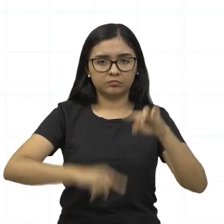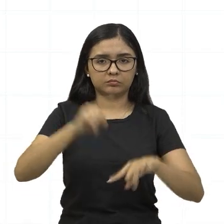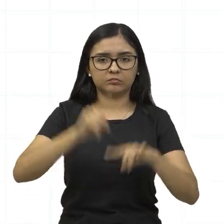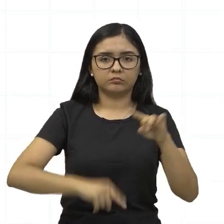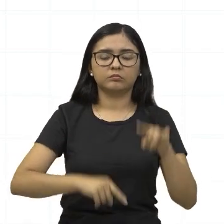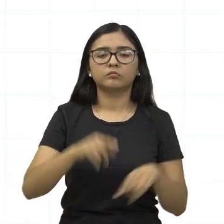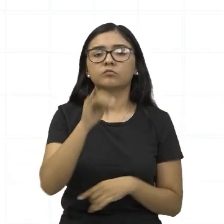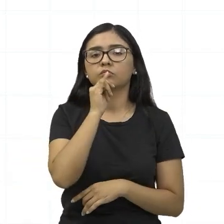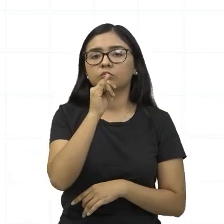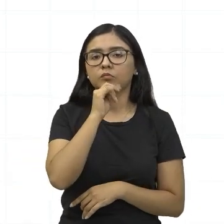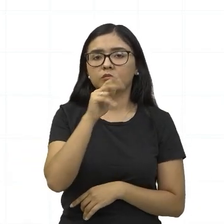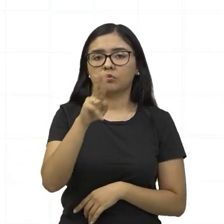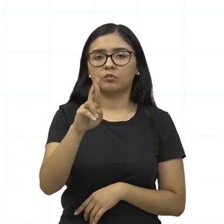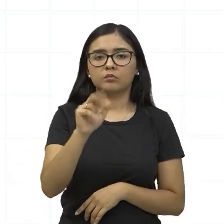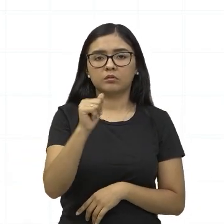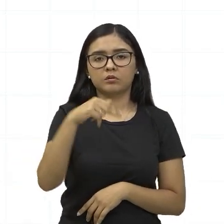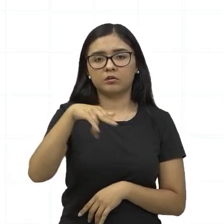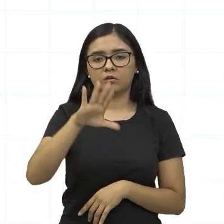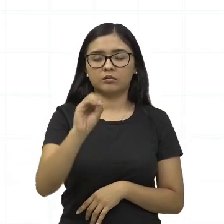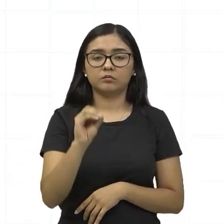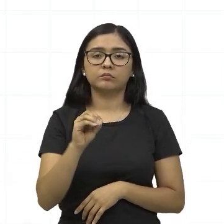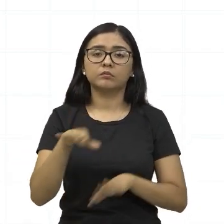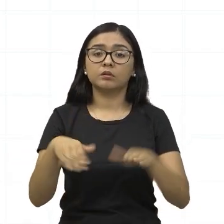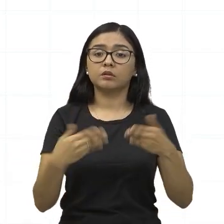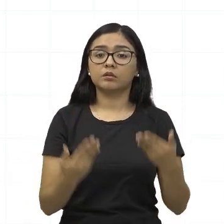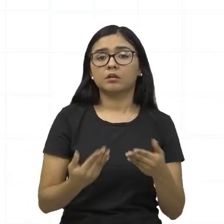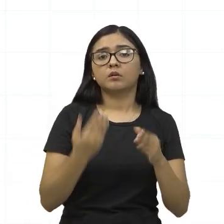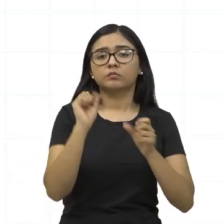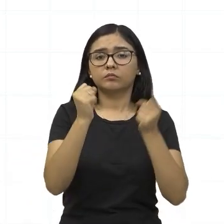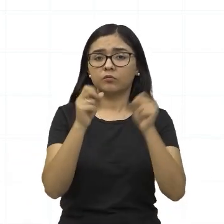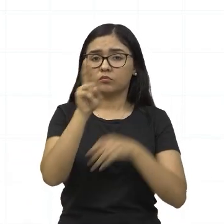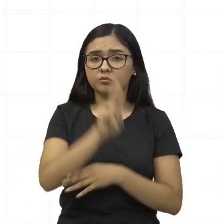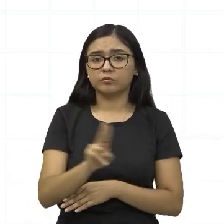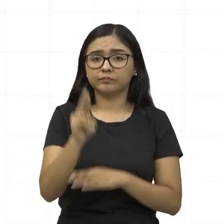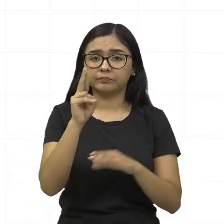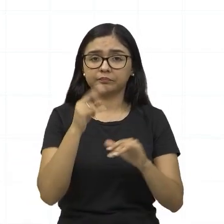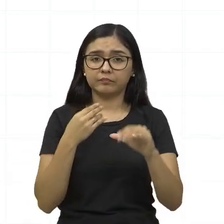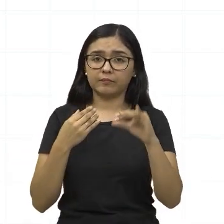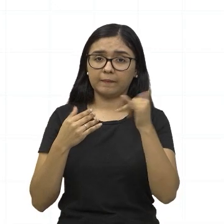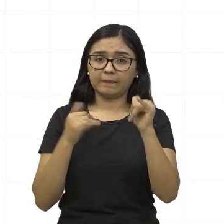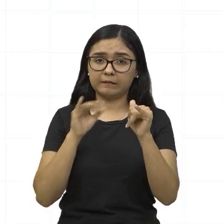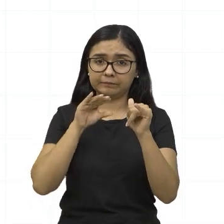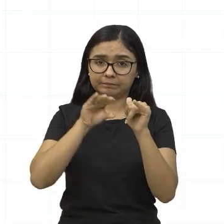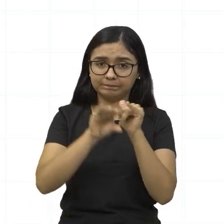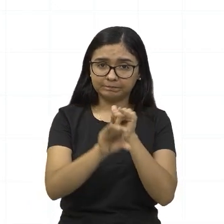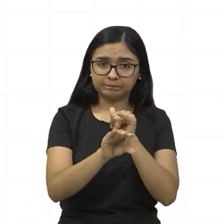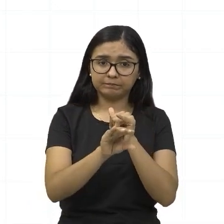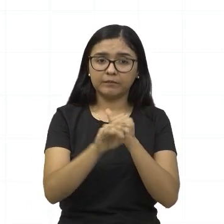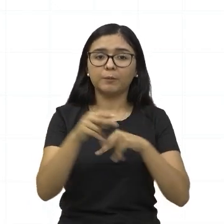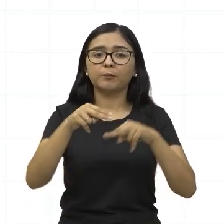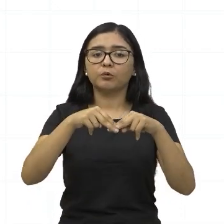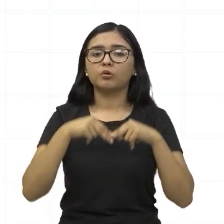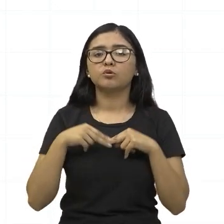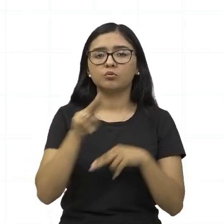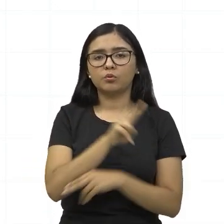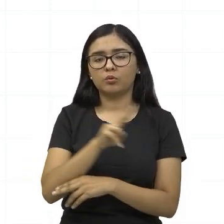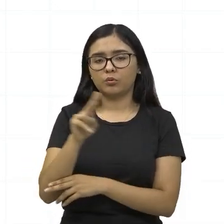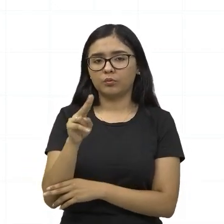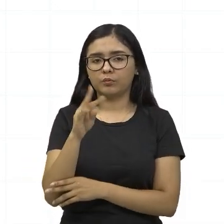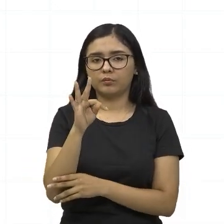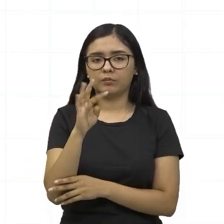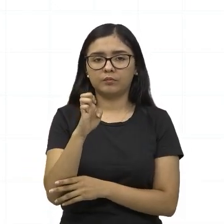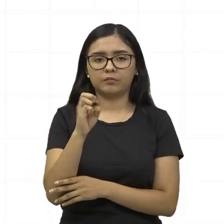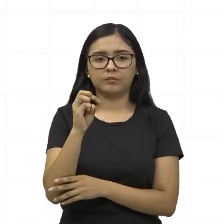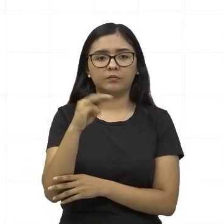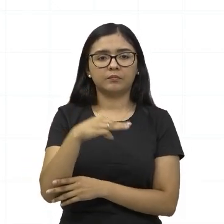urânio. Então, essas termoelétricas, elas vão utilizar aí o calor, né, por isso termoelétricas. Elas utilizam temperaturas